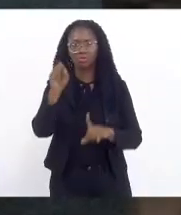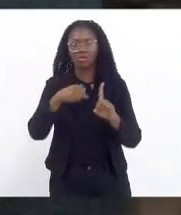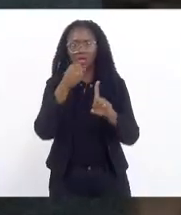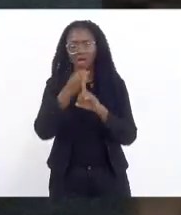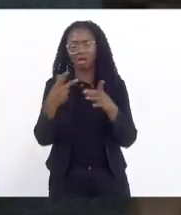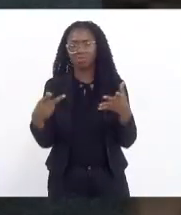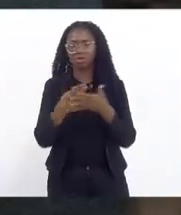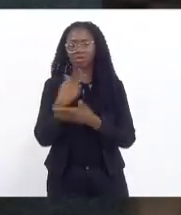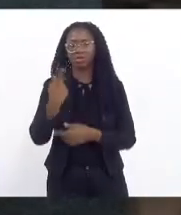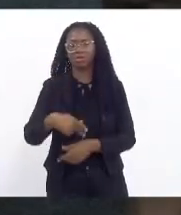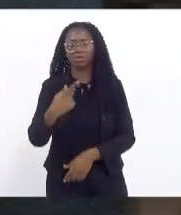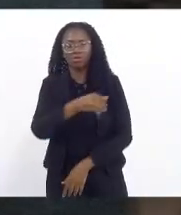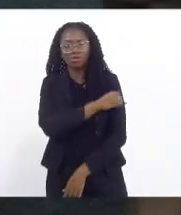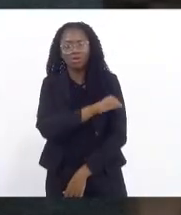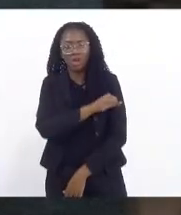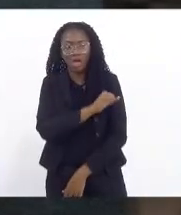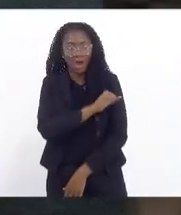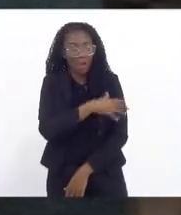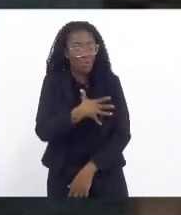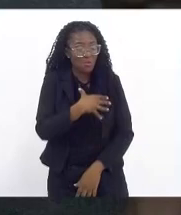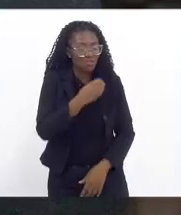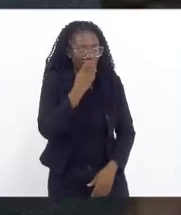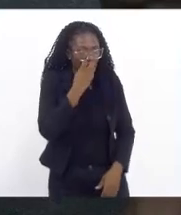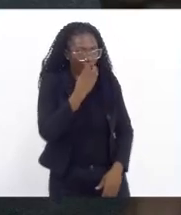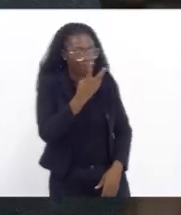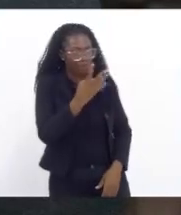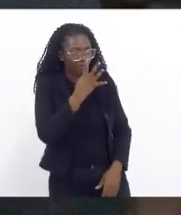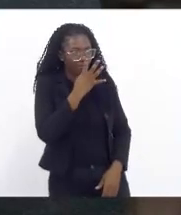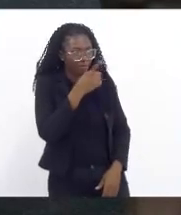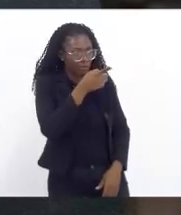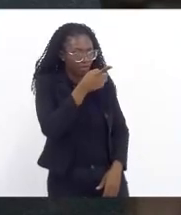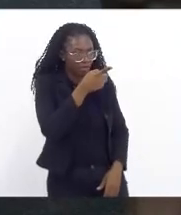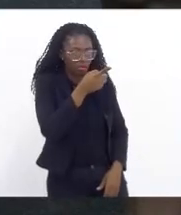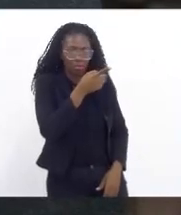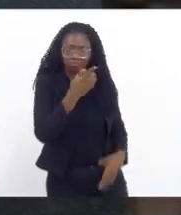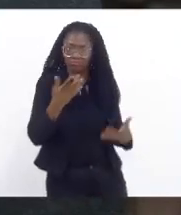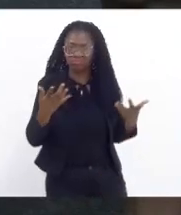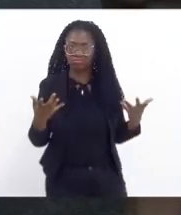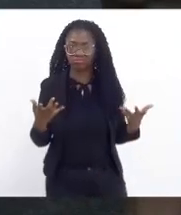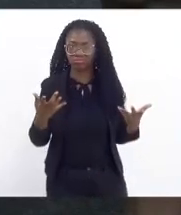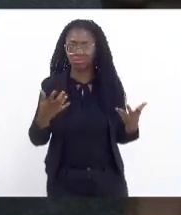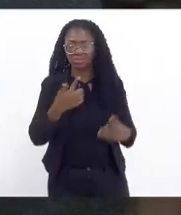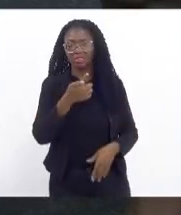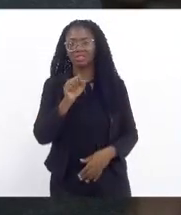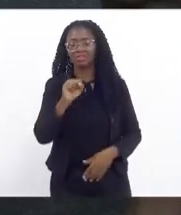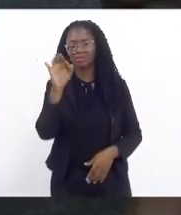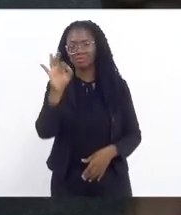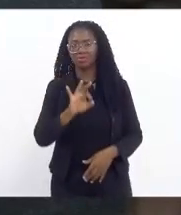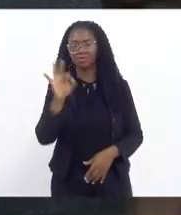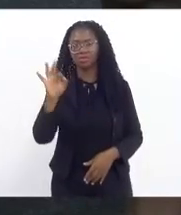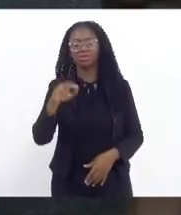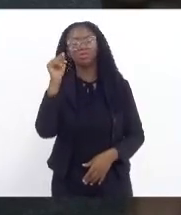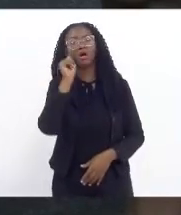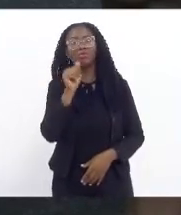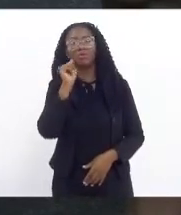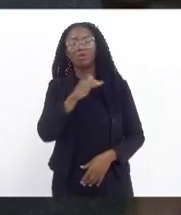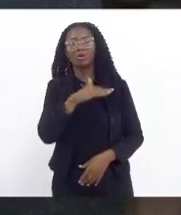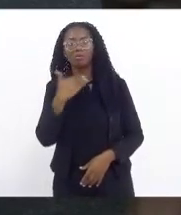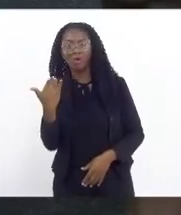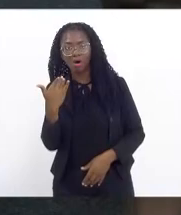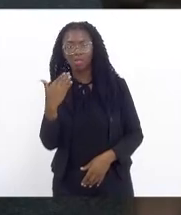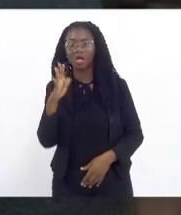presenciados pelos filhos dessas mulheres. 78% dessas mulheres mortas foram